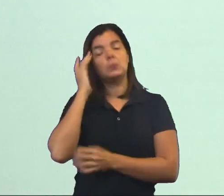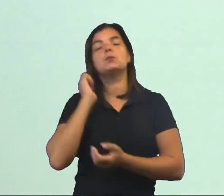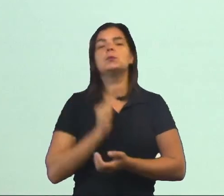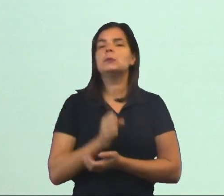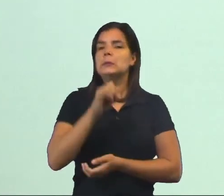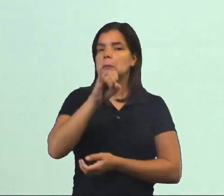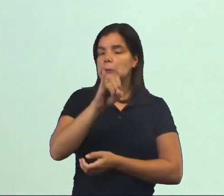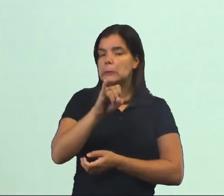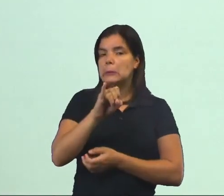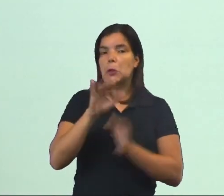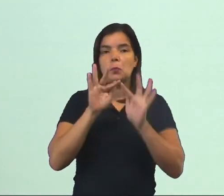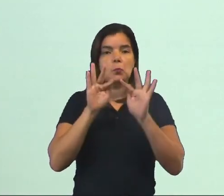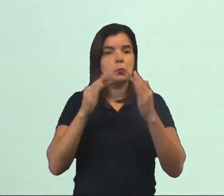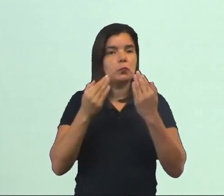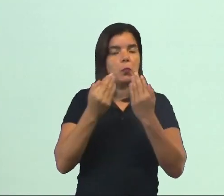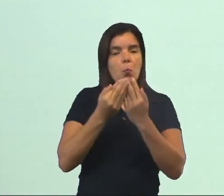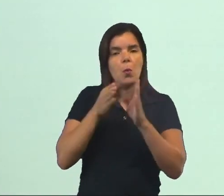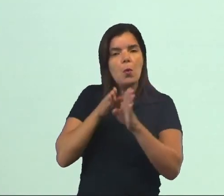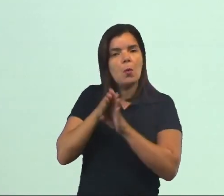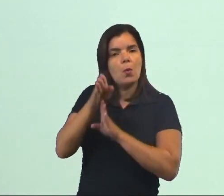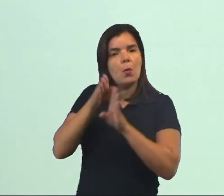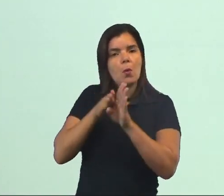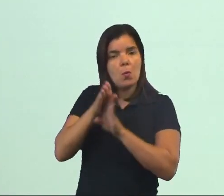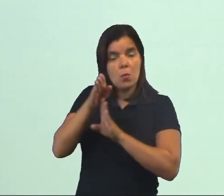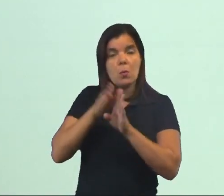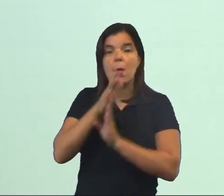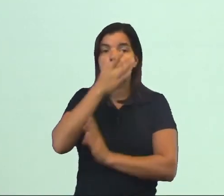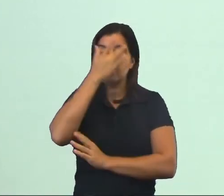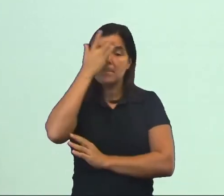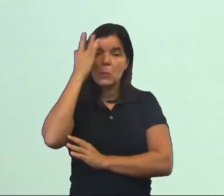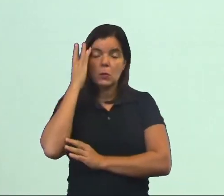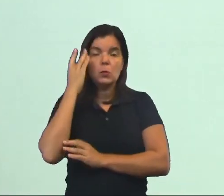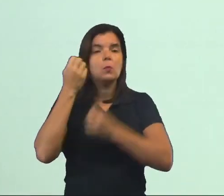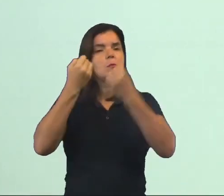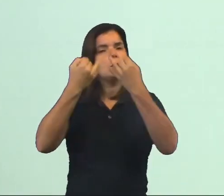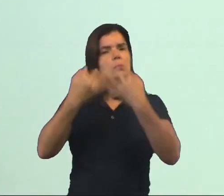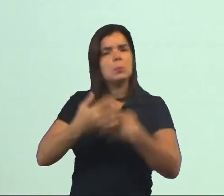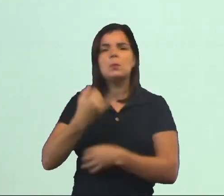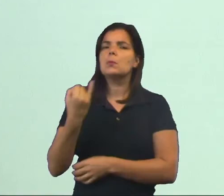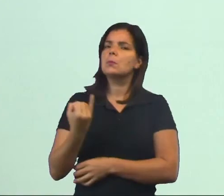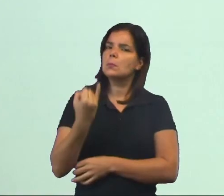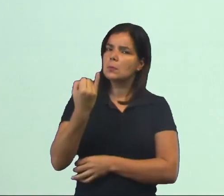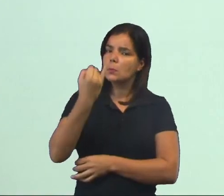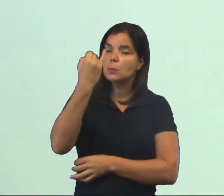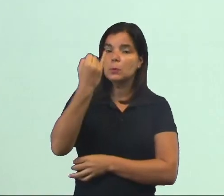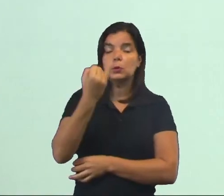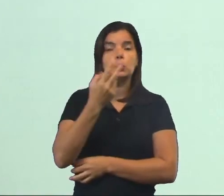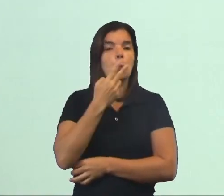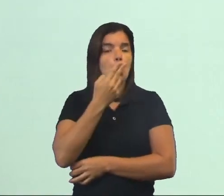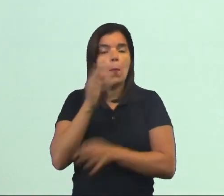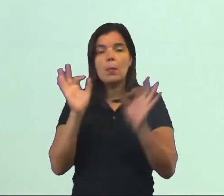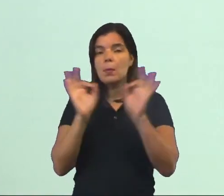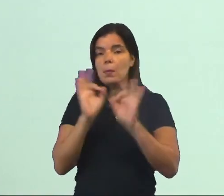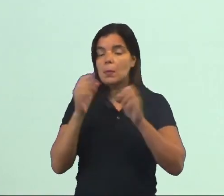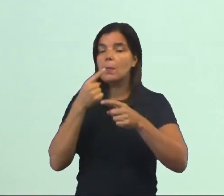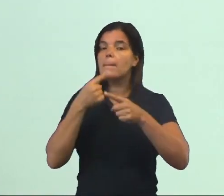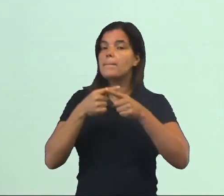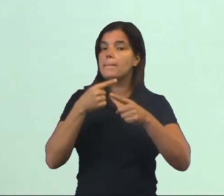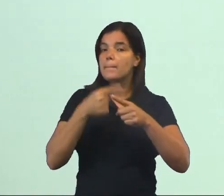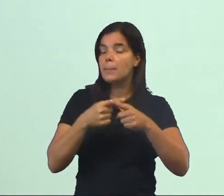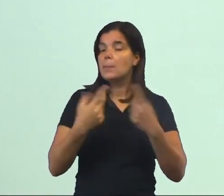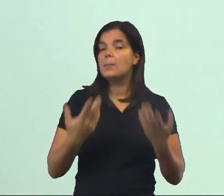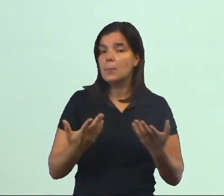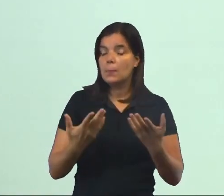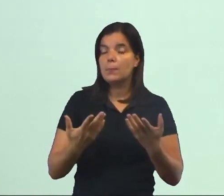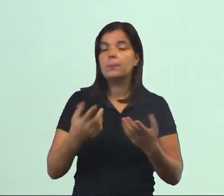Se for algum parente seu, oriente essa pessoa. Fale da importância do não fumar. Porque o fumo,